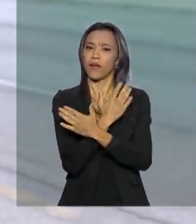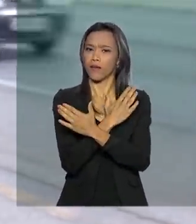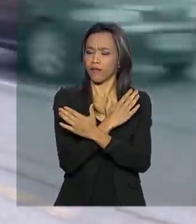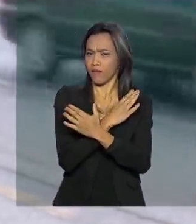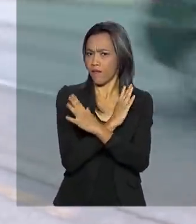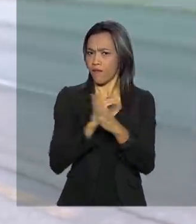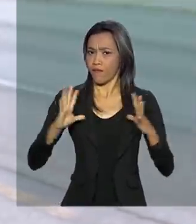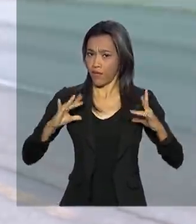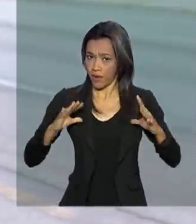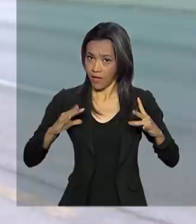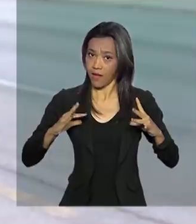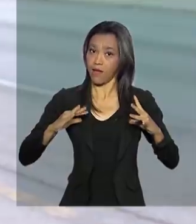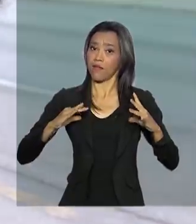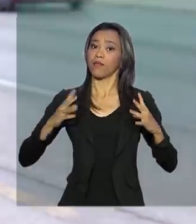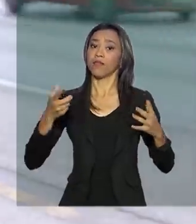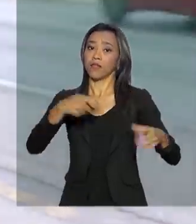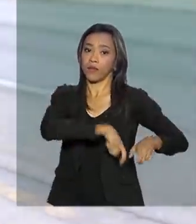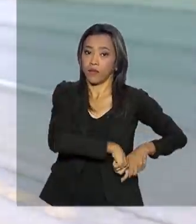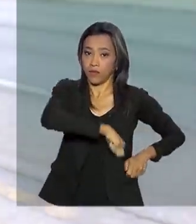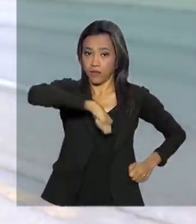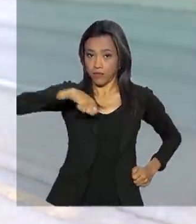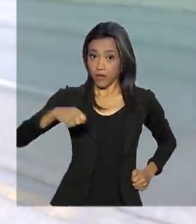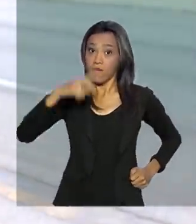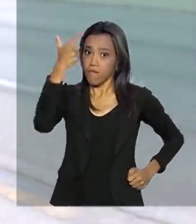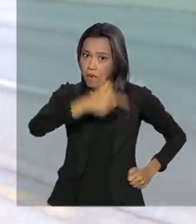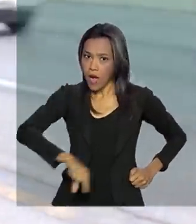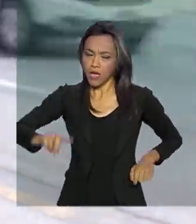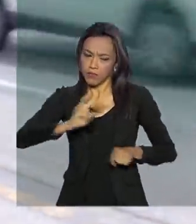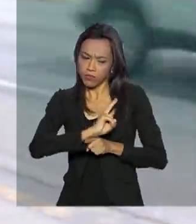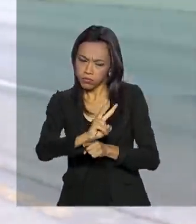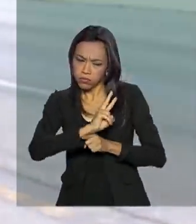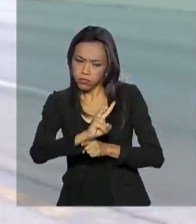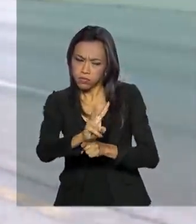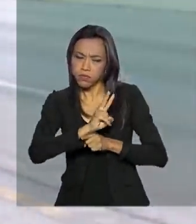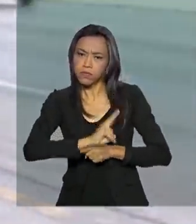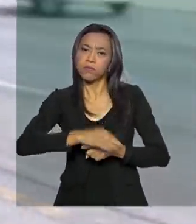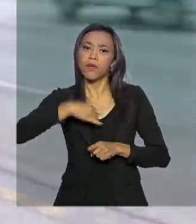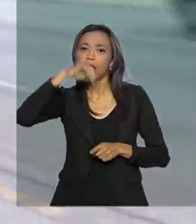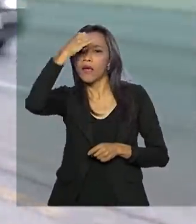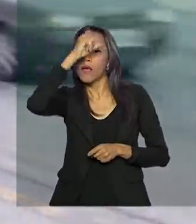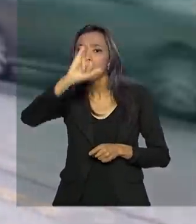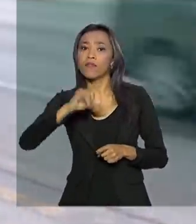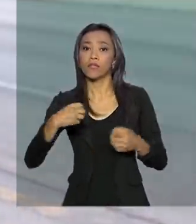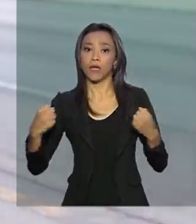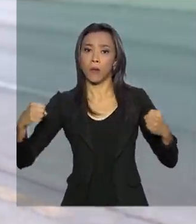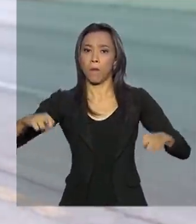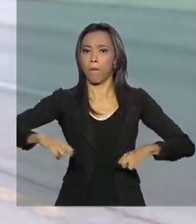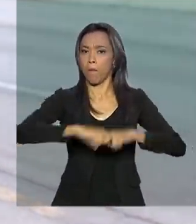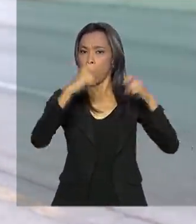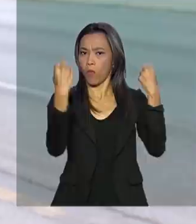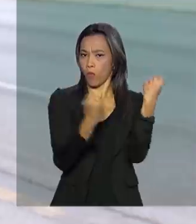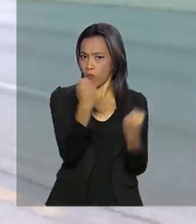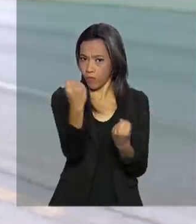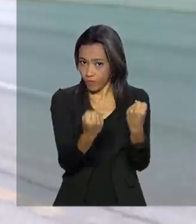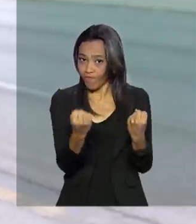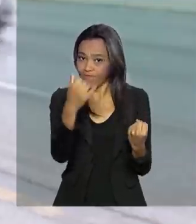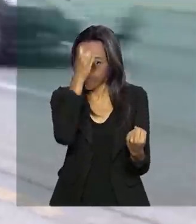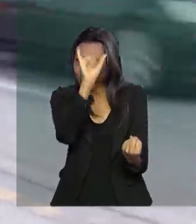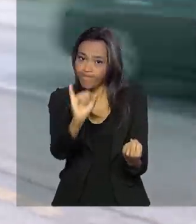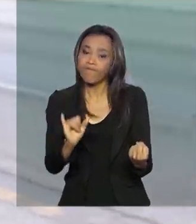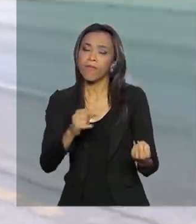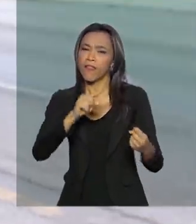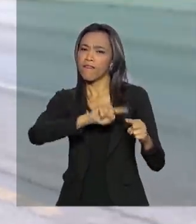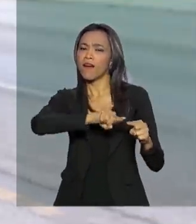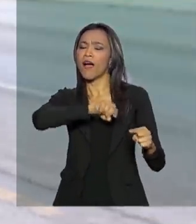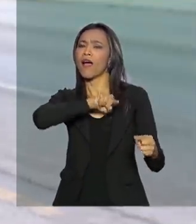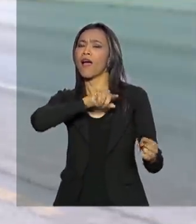vão ter policiamento extra e mais fiscalização para evitar os acidentes. E essa operação especial vai até o